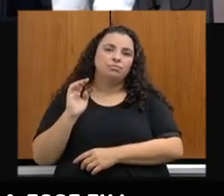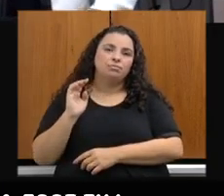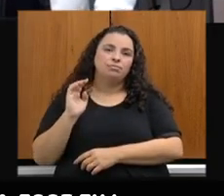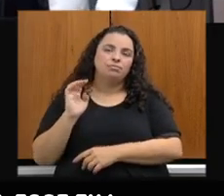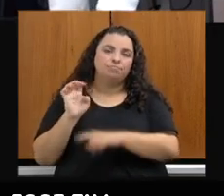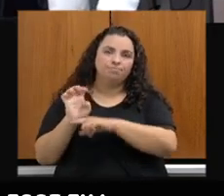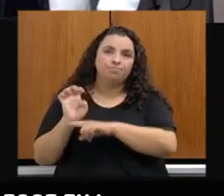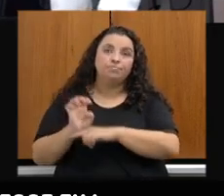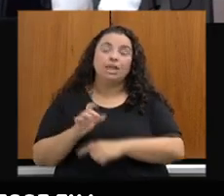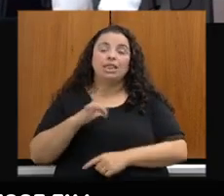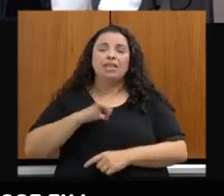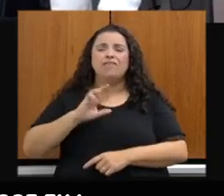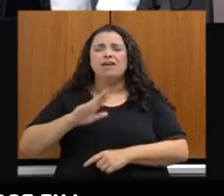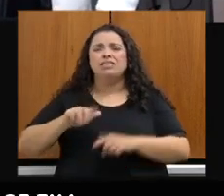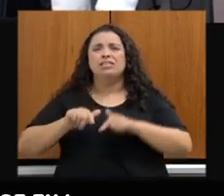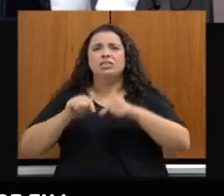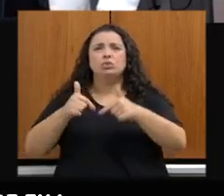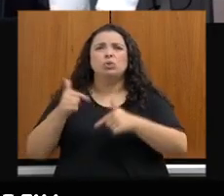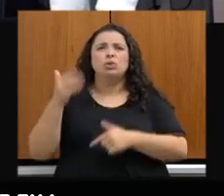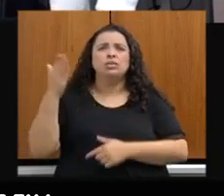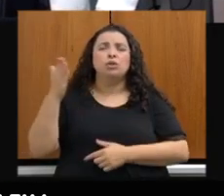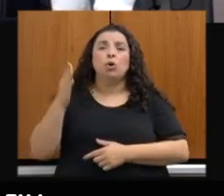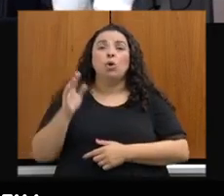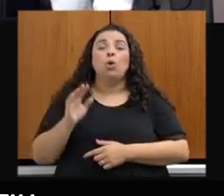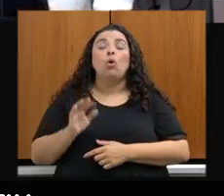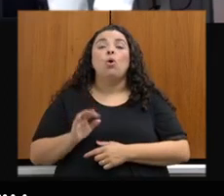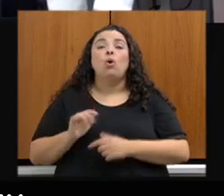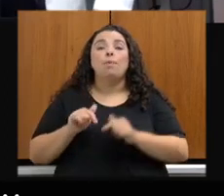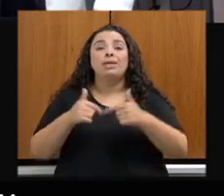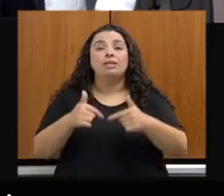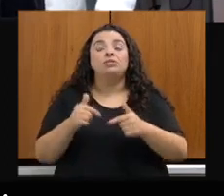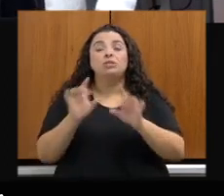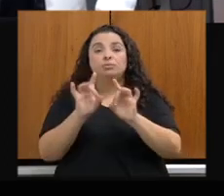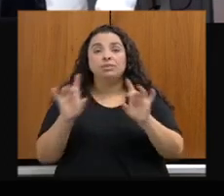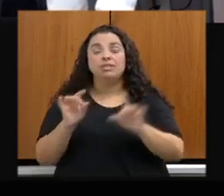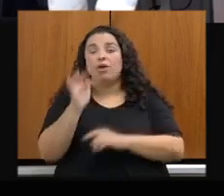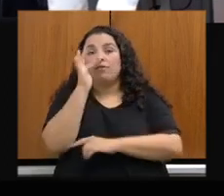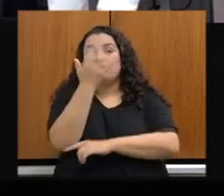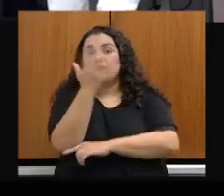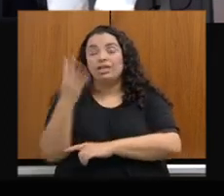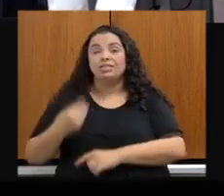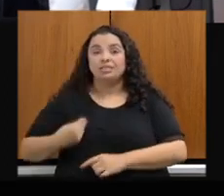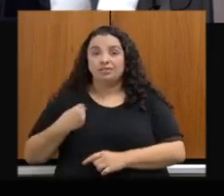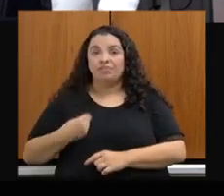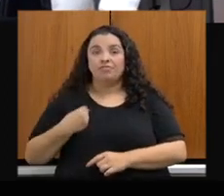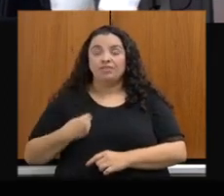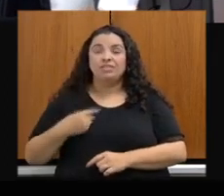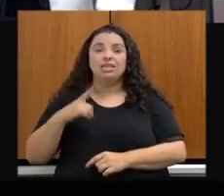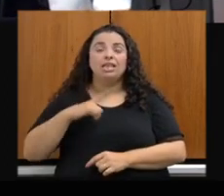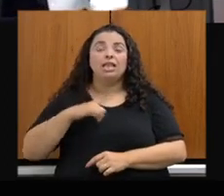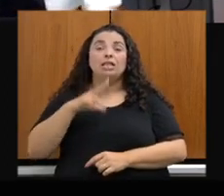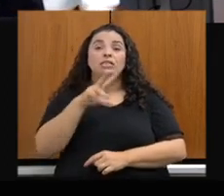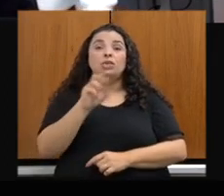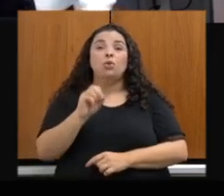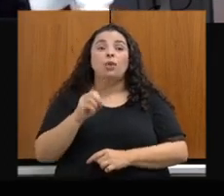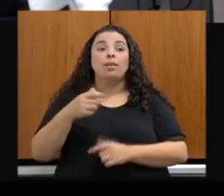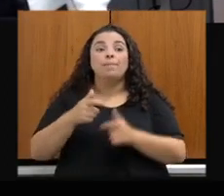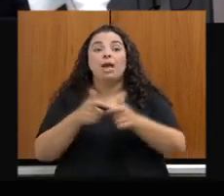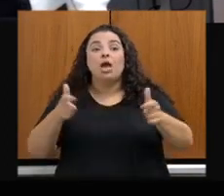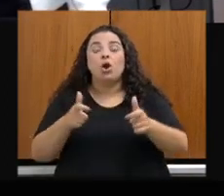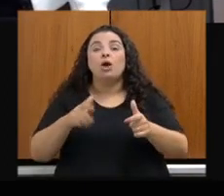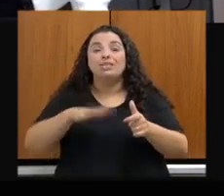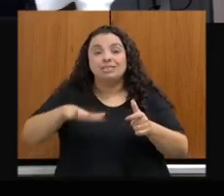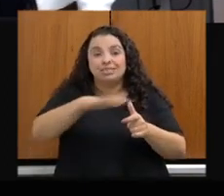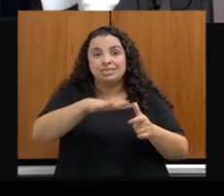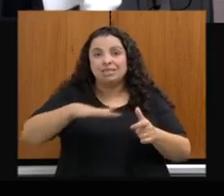chamado Operação Especial Floresta Viva, com 100 alvos, nas 50 maiores áreas detectadas, 40 municípios,